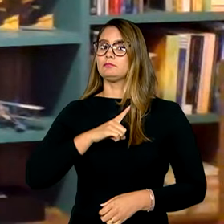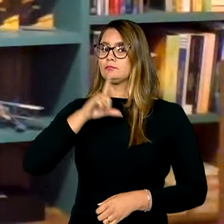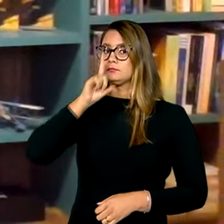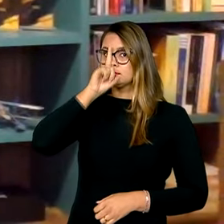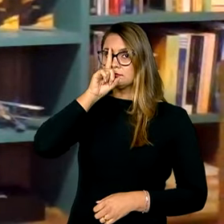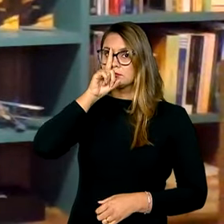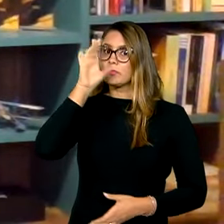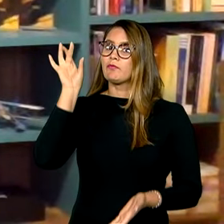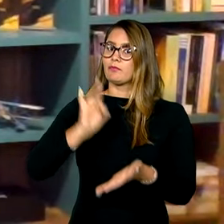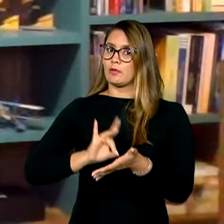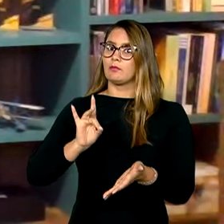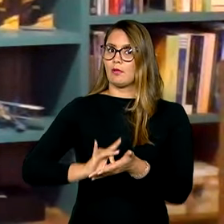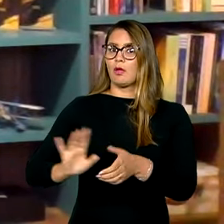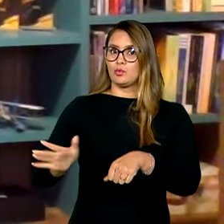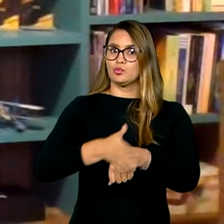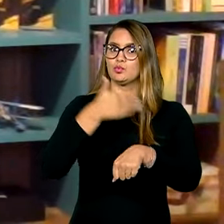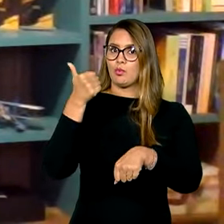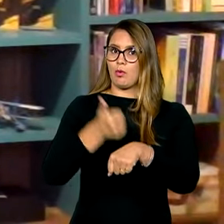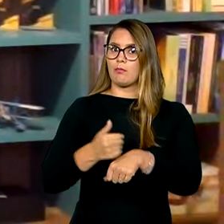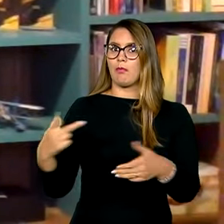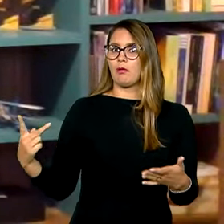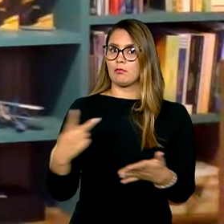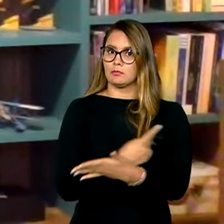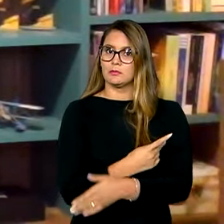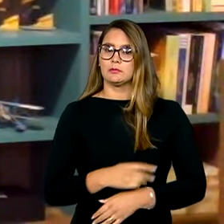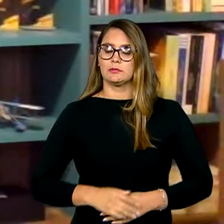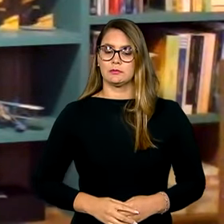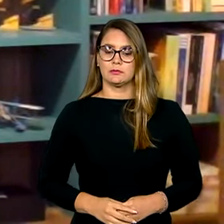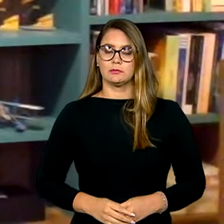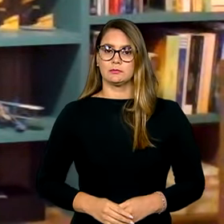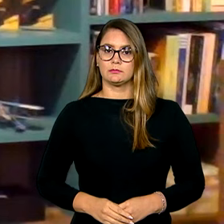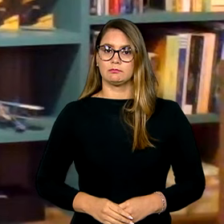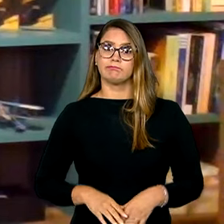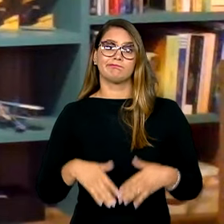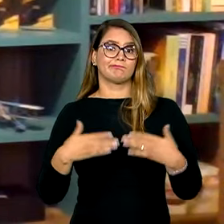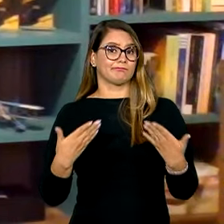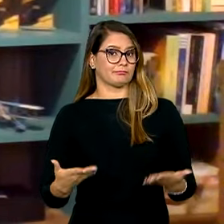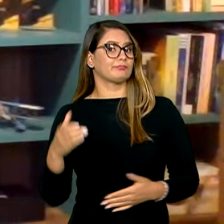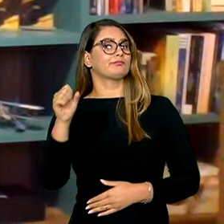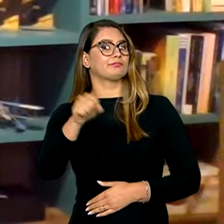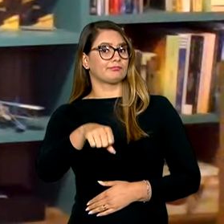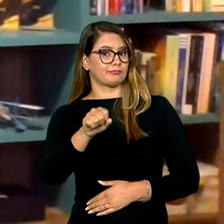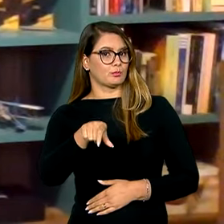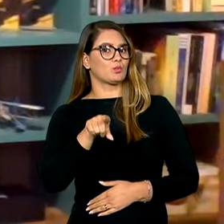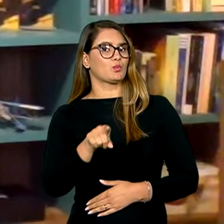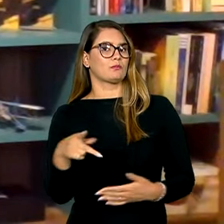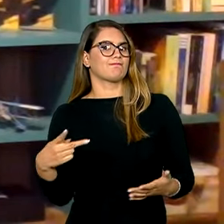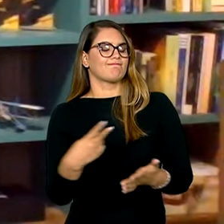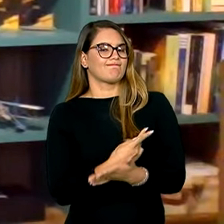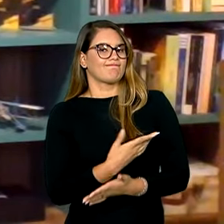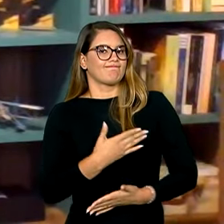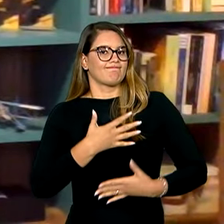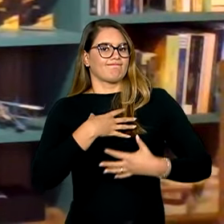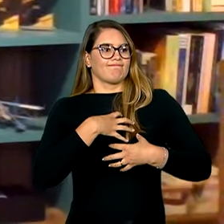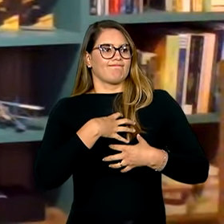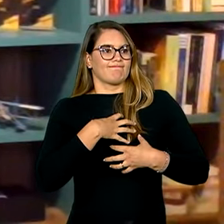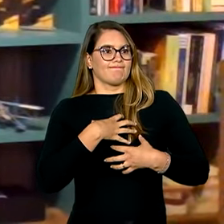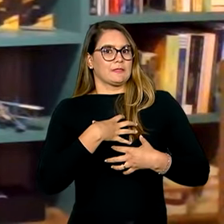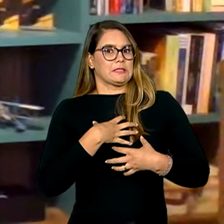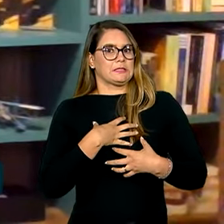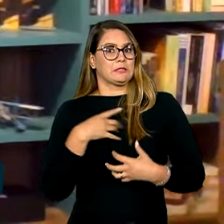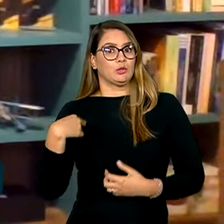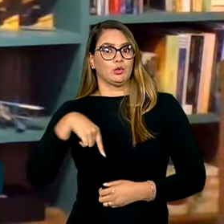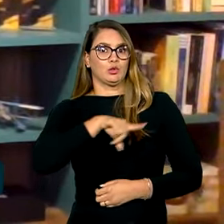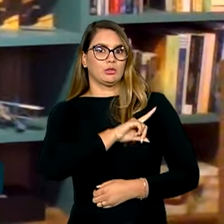real de um golpe de Estado. Então, sim, isso foi algo que colocou à prova a nossa